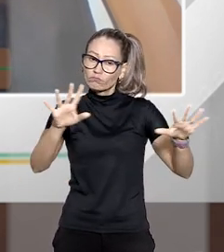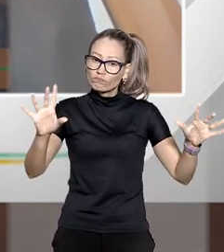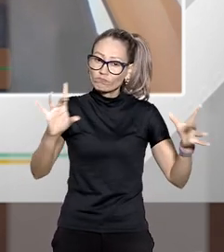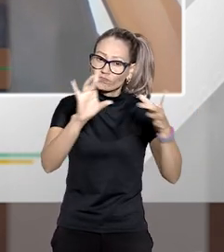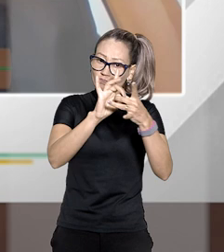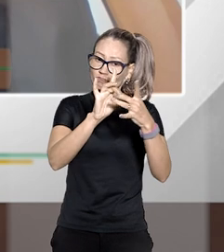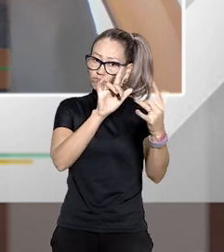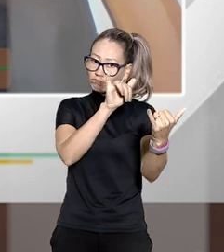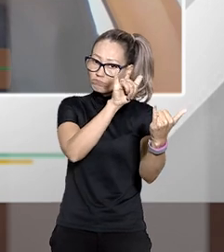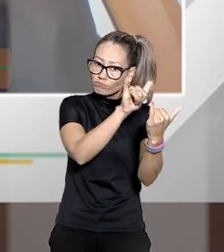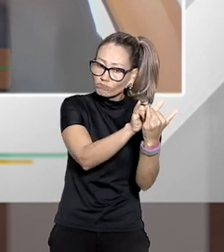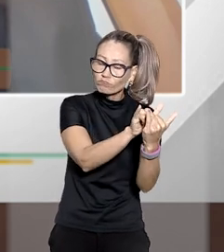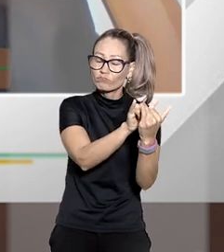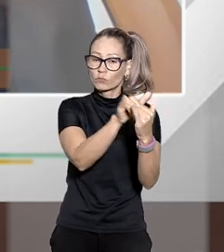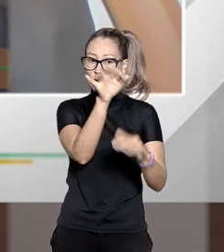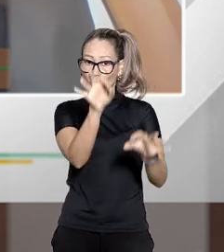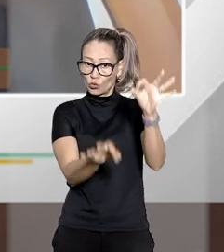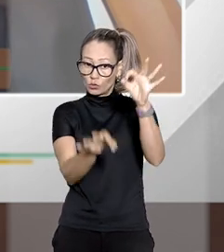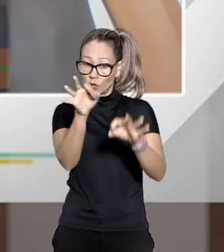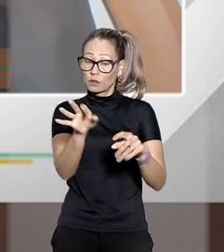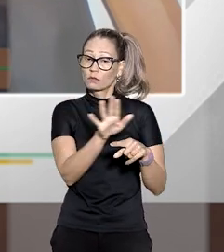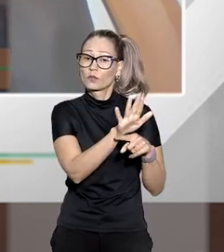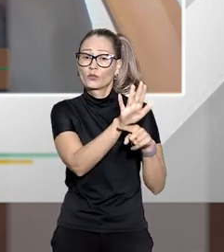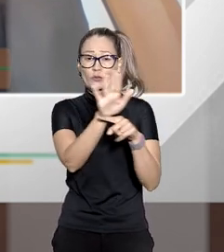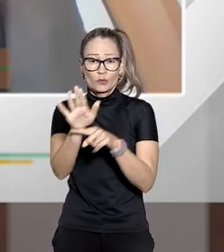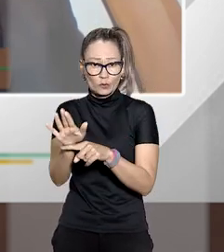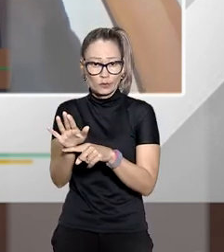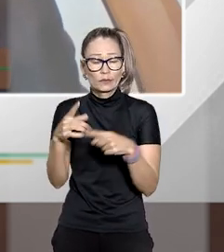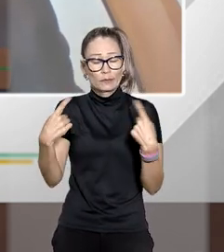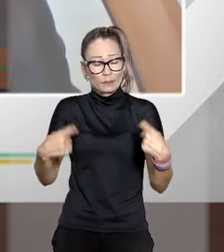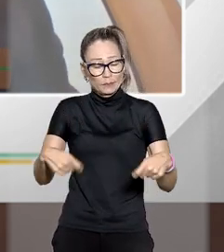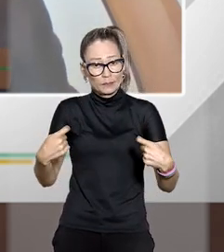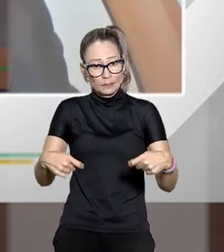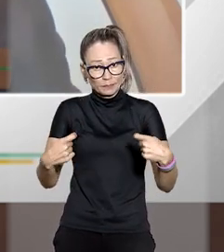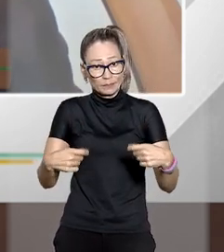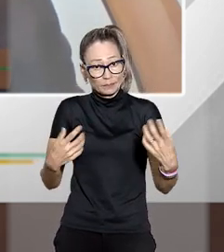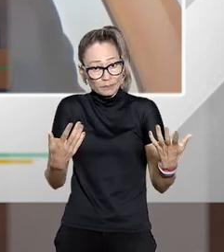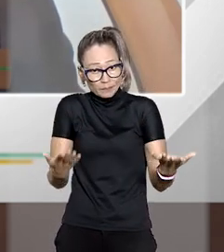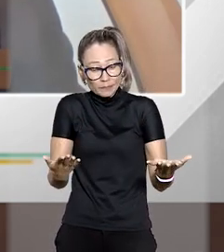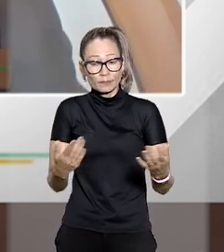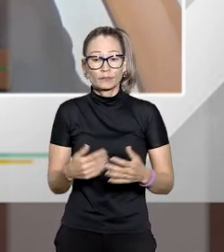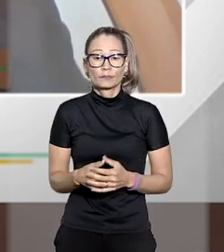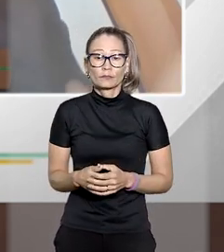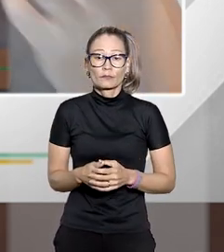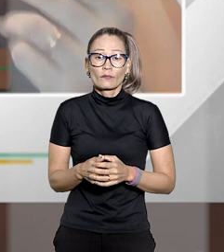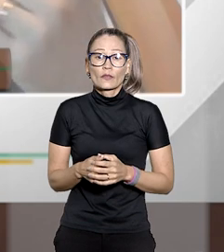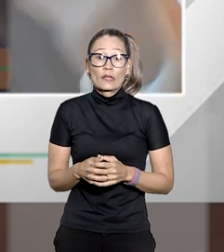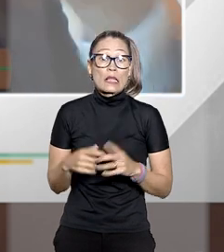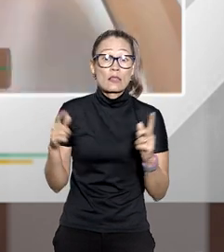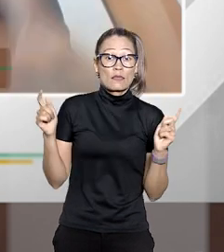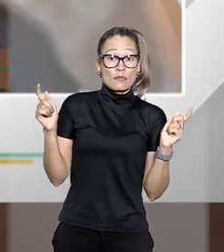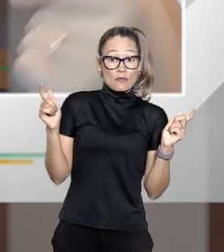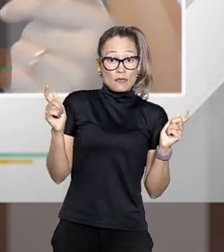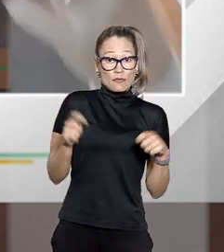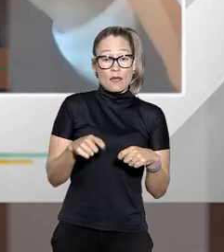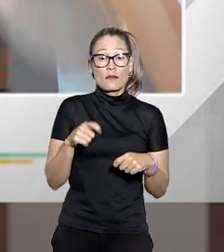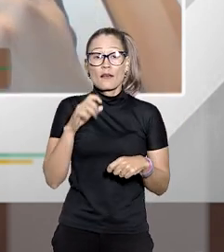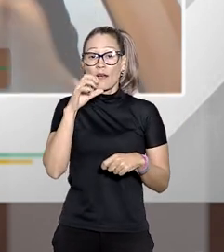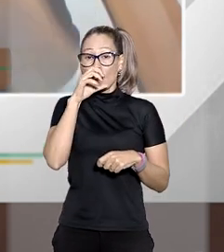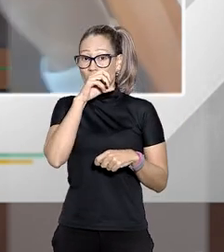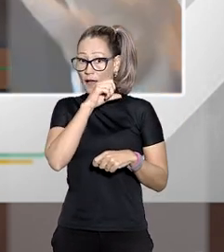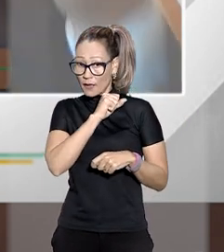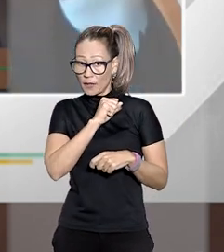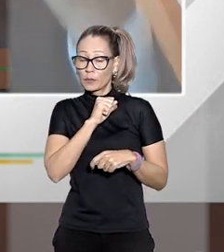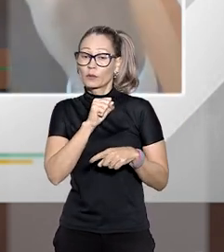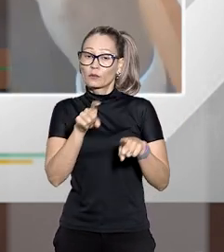conciliação né o juizado está aí para isso né e se possível prévio como ele